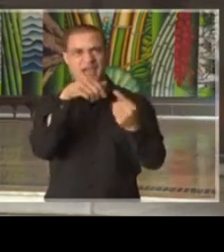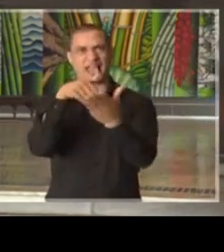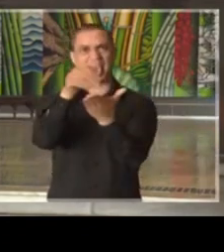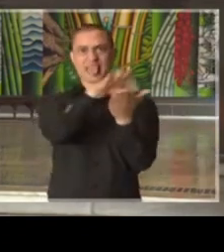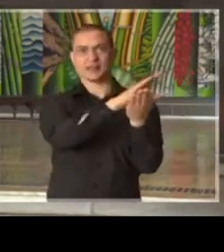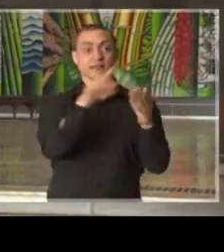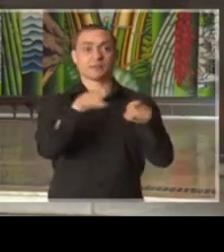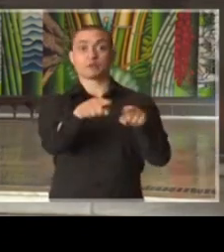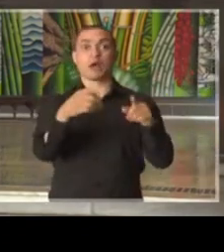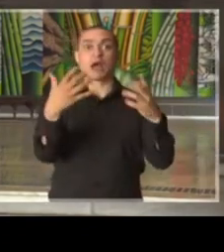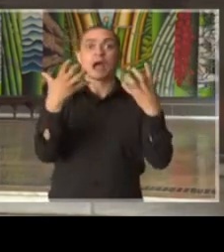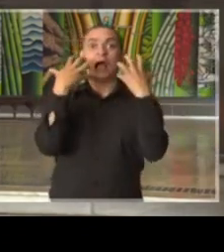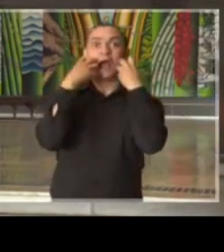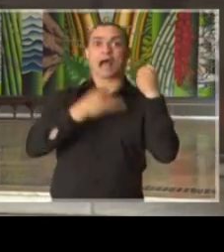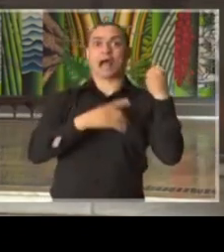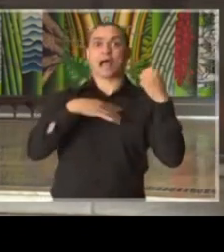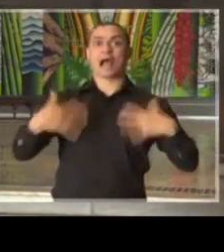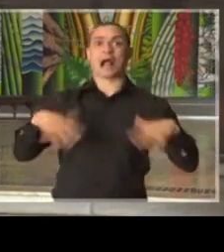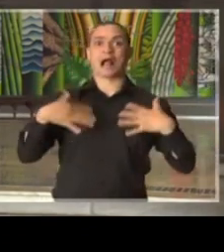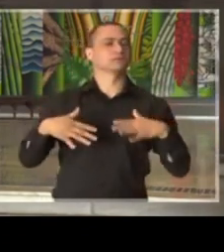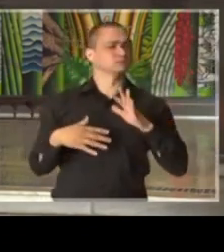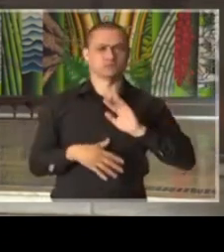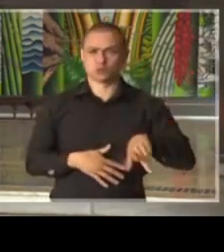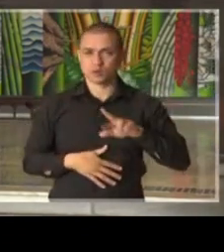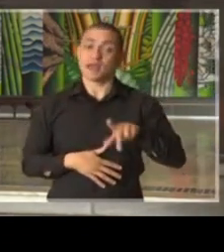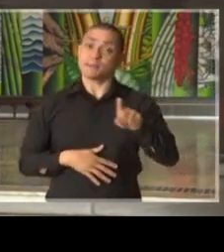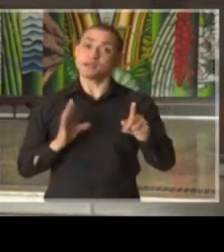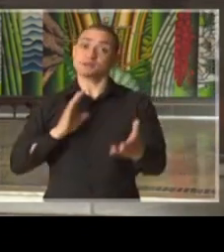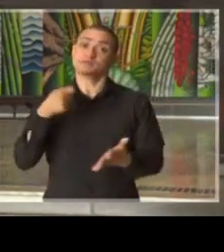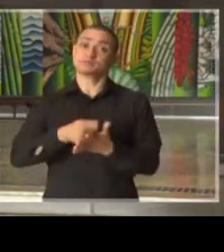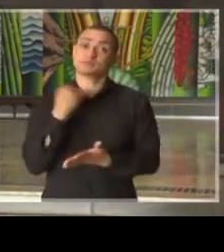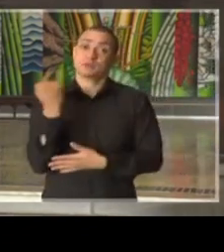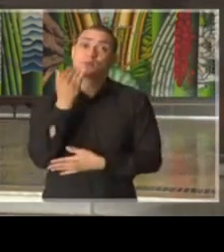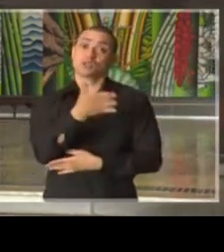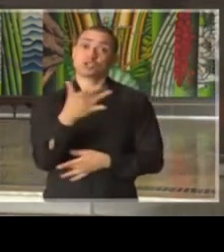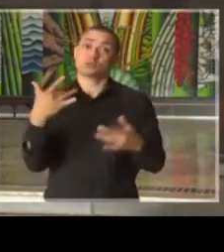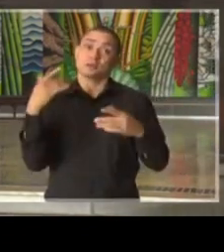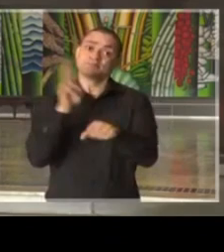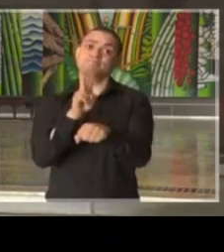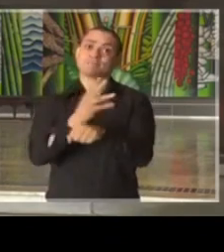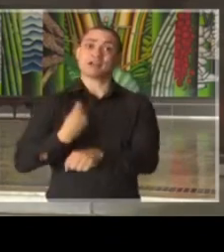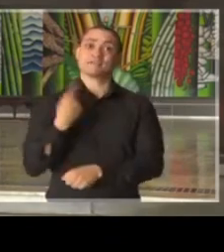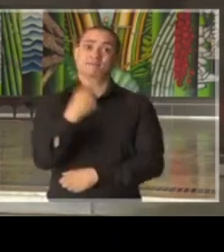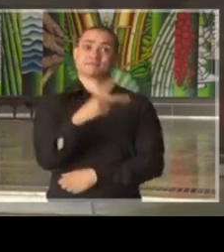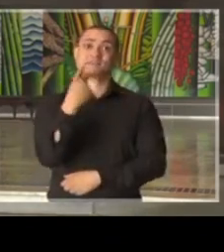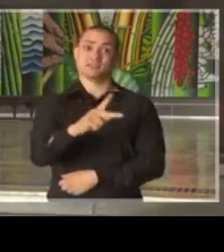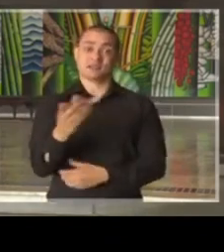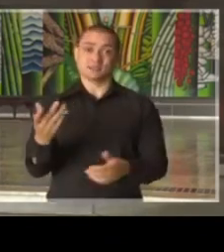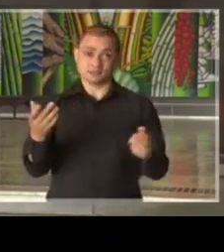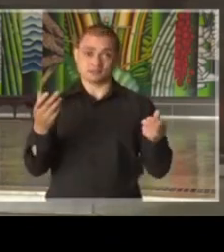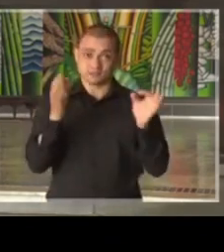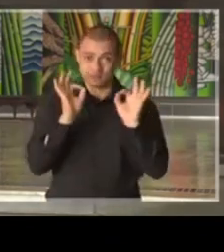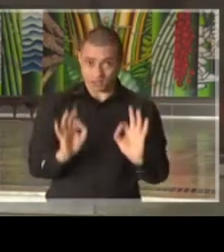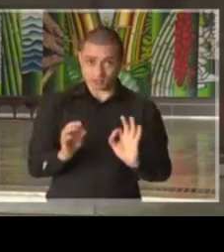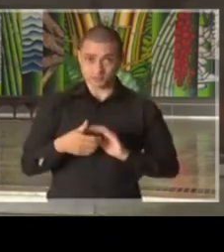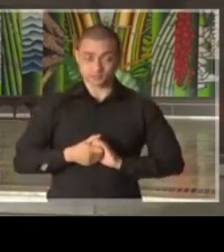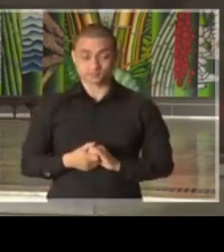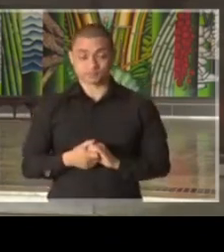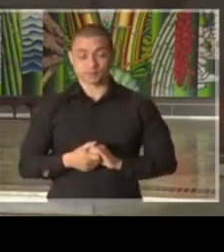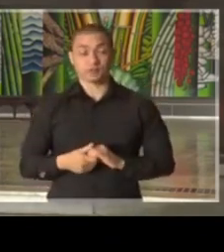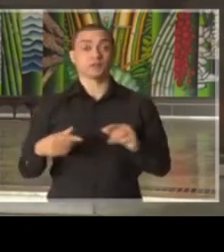-las, muito menos prejudicá-las, mas tomar atitudes que são importantes e são necessárias para a preservação de vidas.